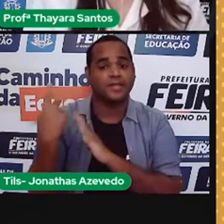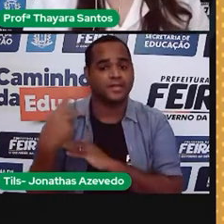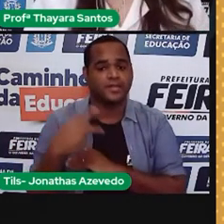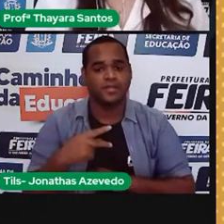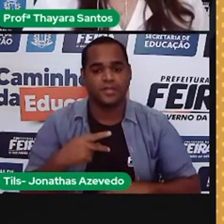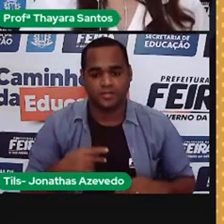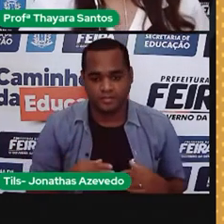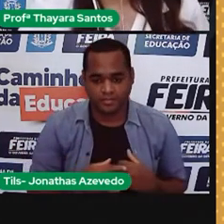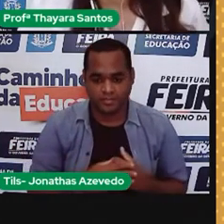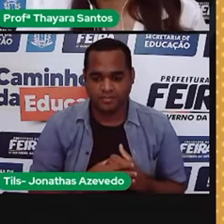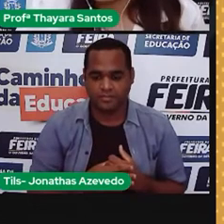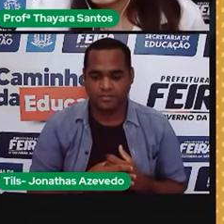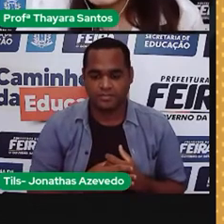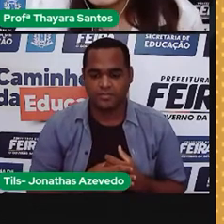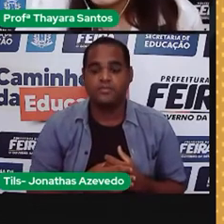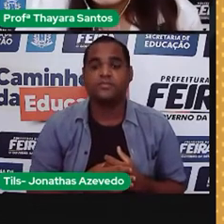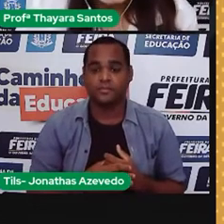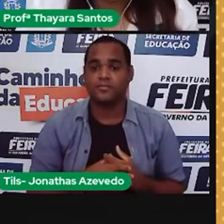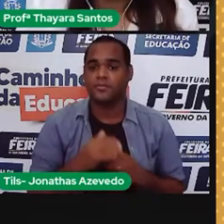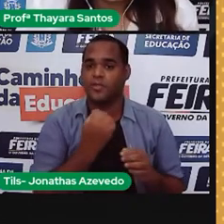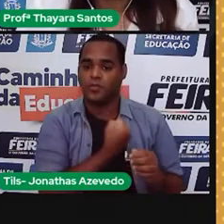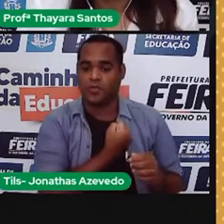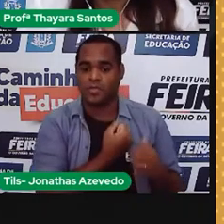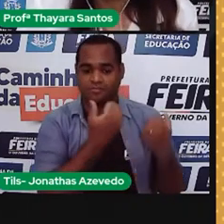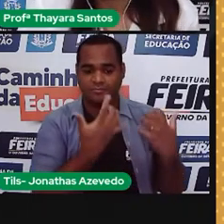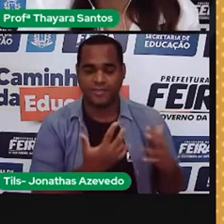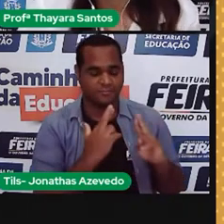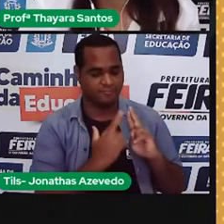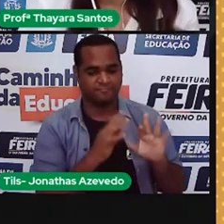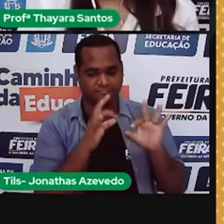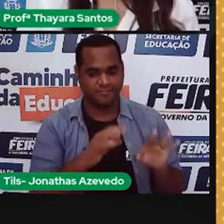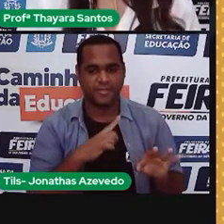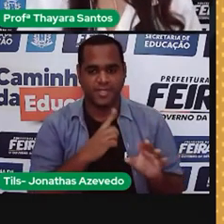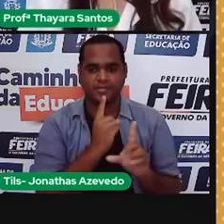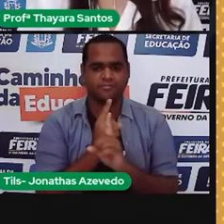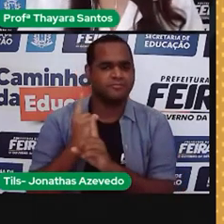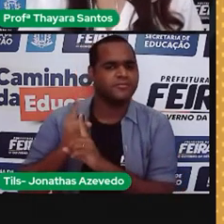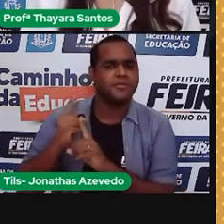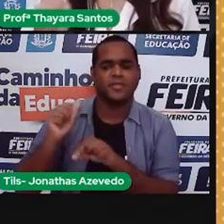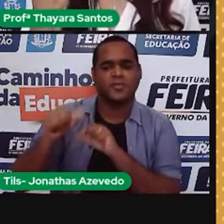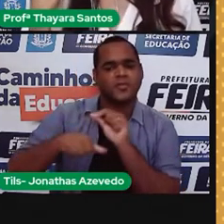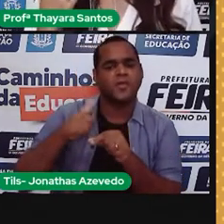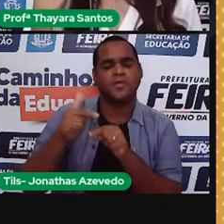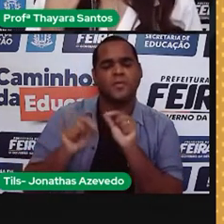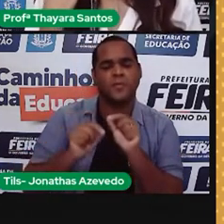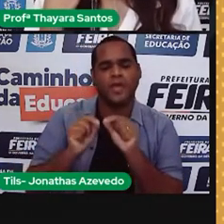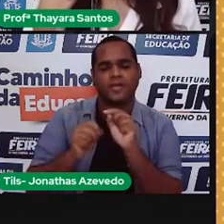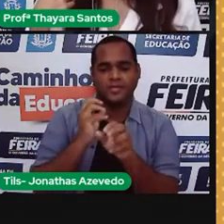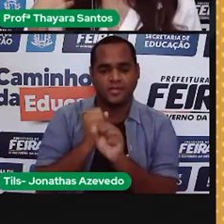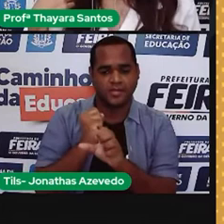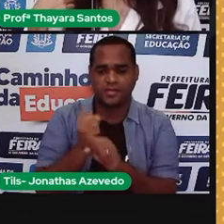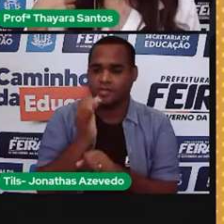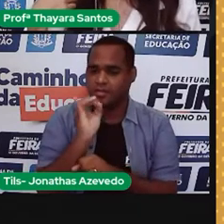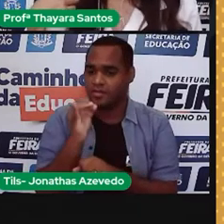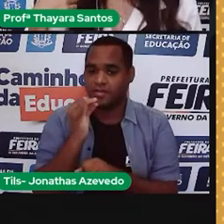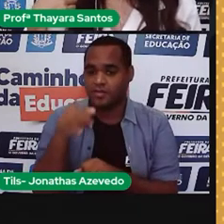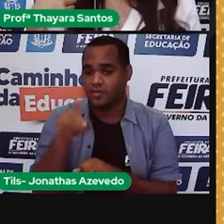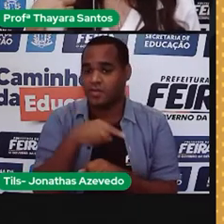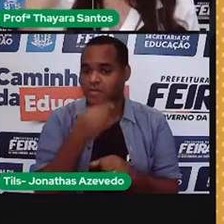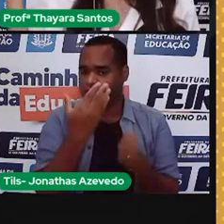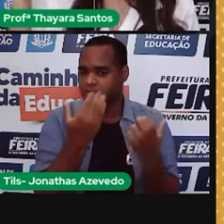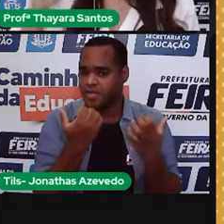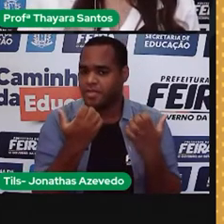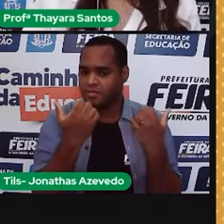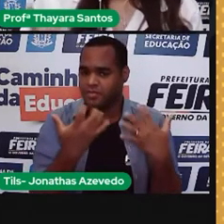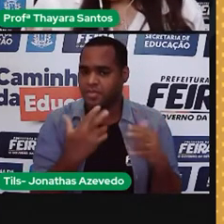Agora, como é que esse número aqui que a gente achou, esse resultado que a gente encontrou, vai virar a conta de energia que a gente recebe em